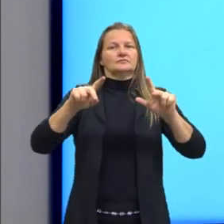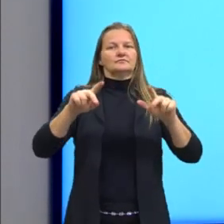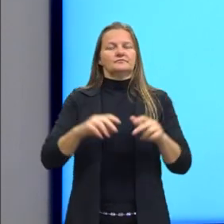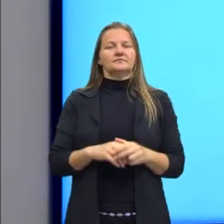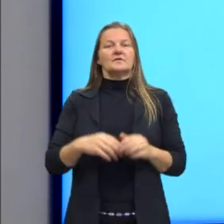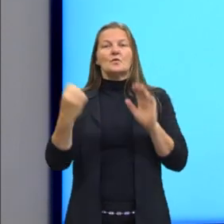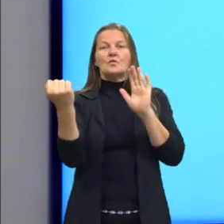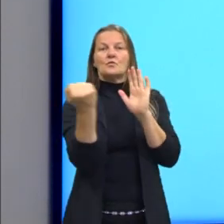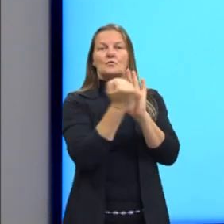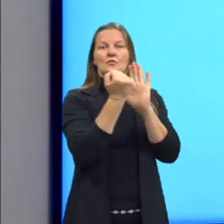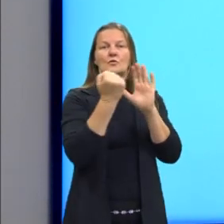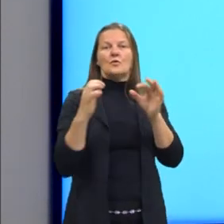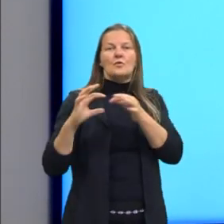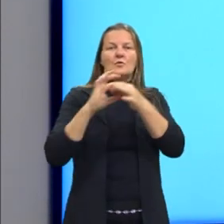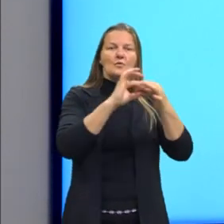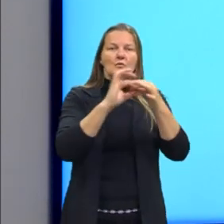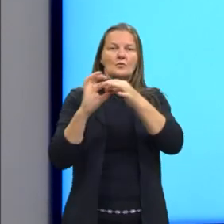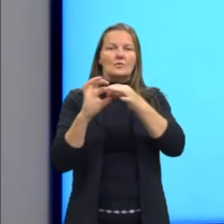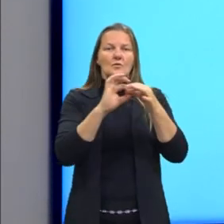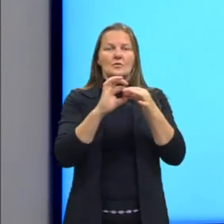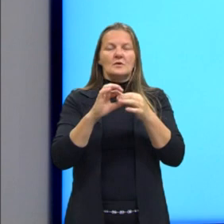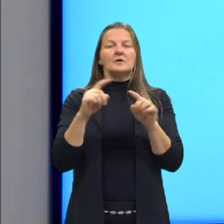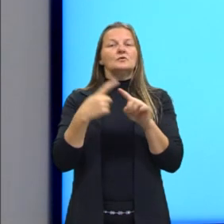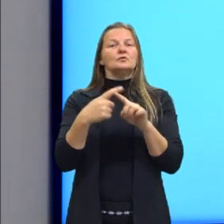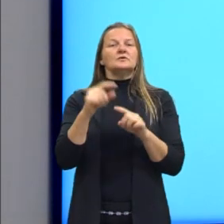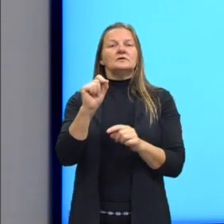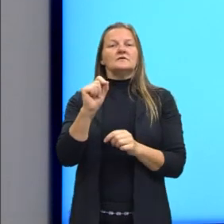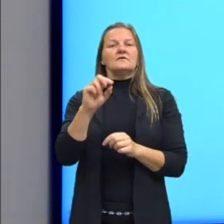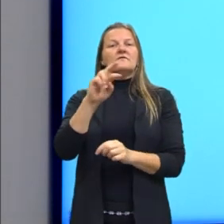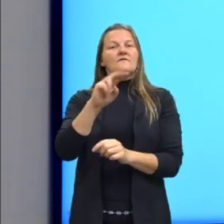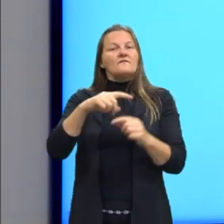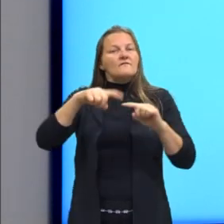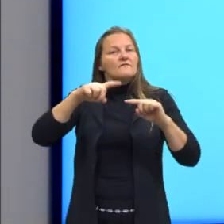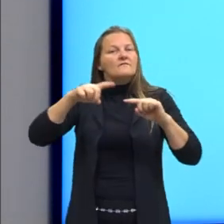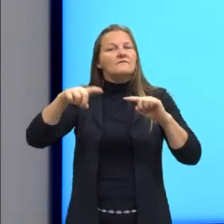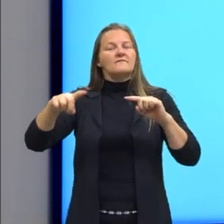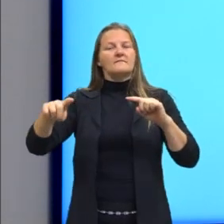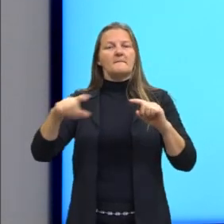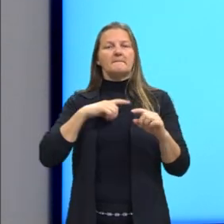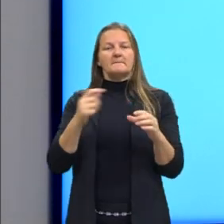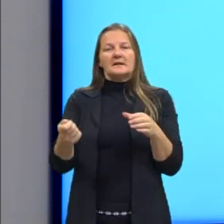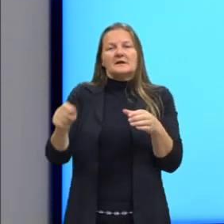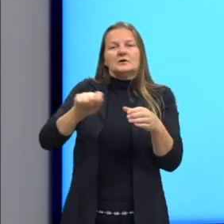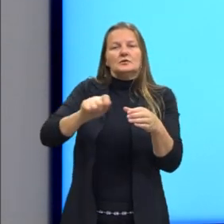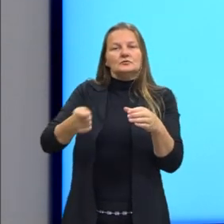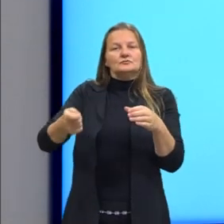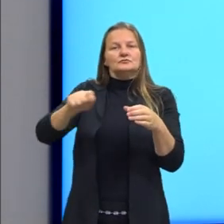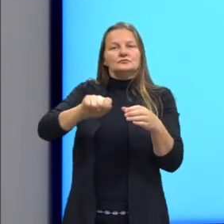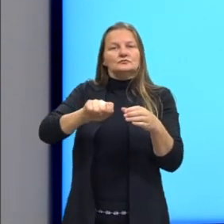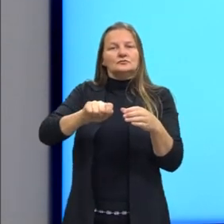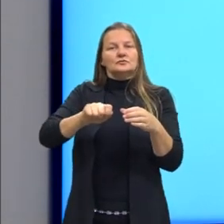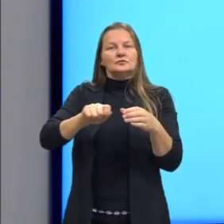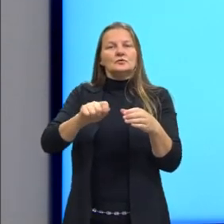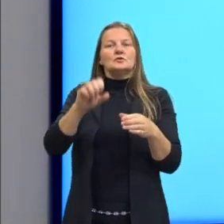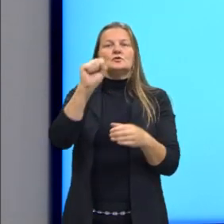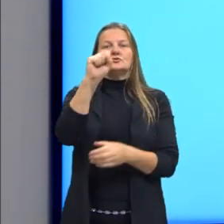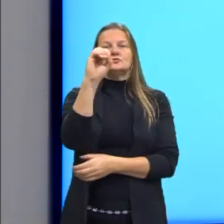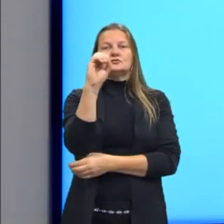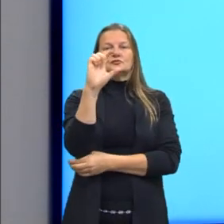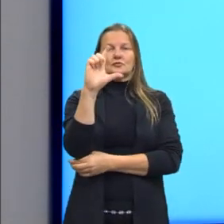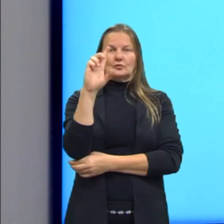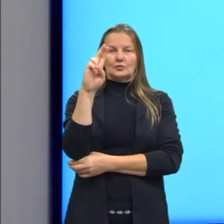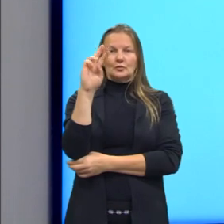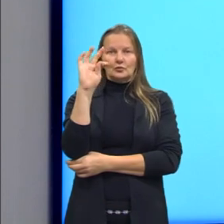esses efeitos coligativos são aqueles que variam quando a gente adiciona um soluto no meu